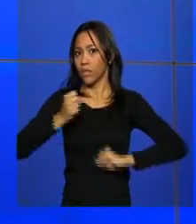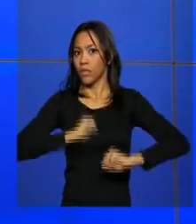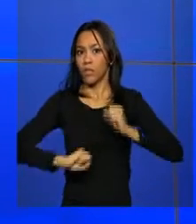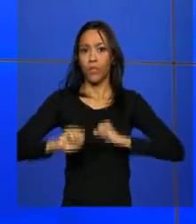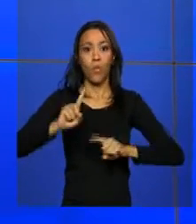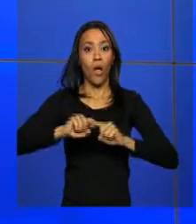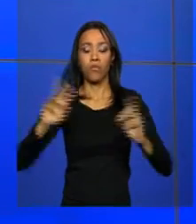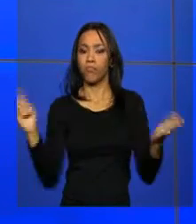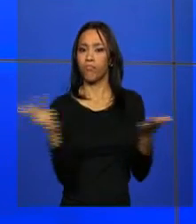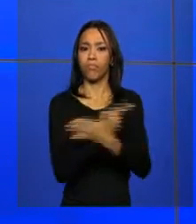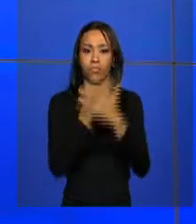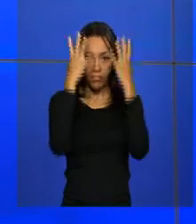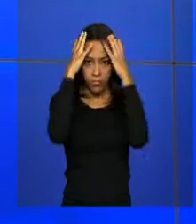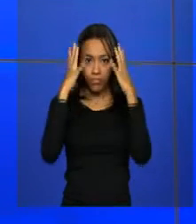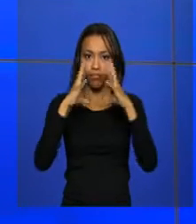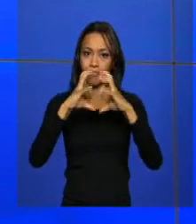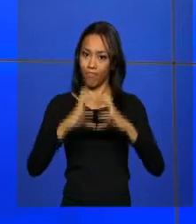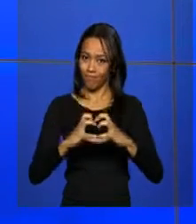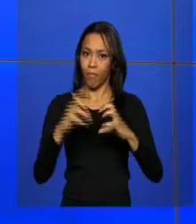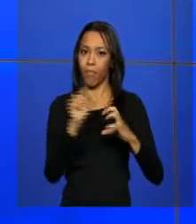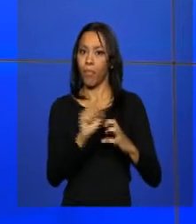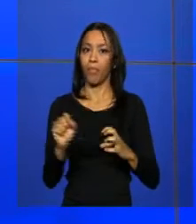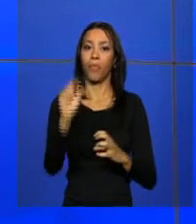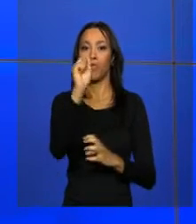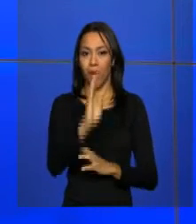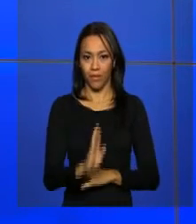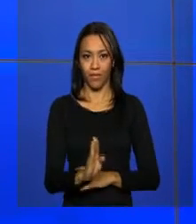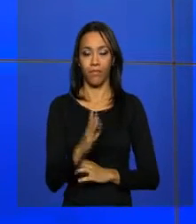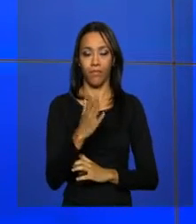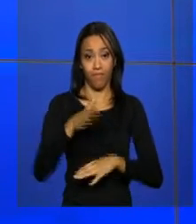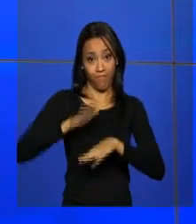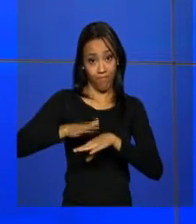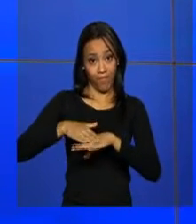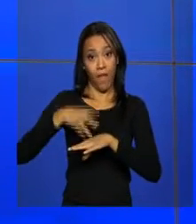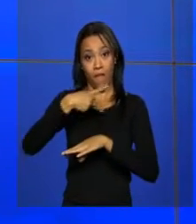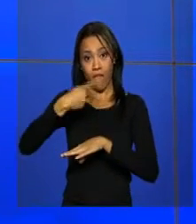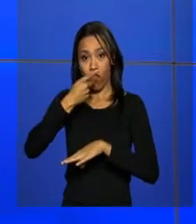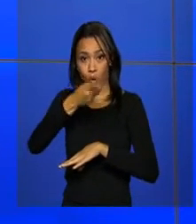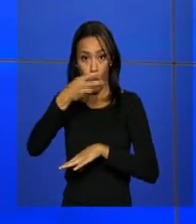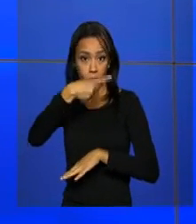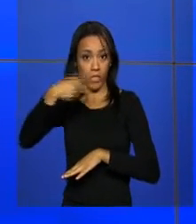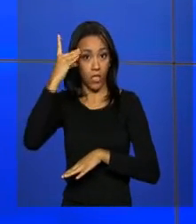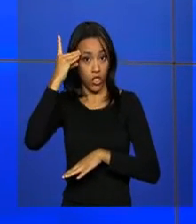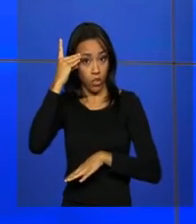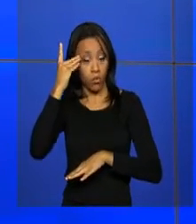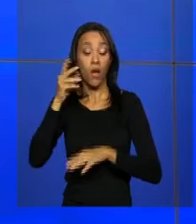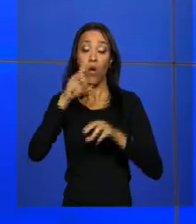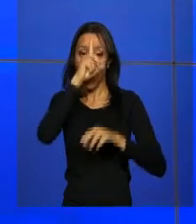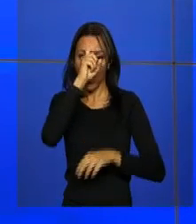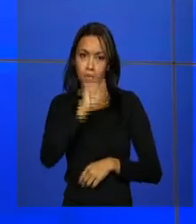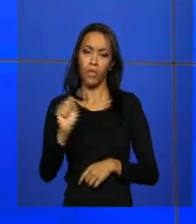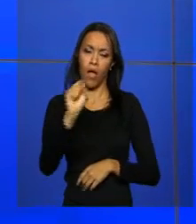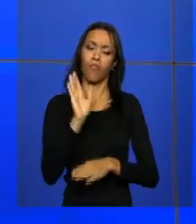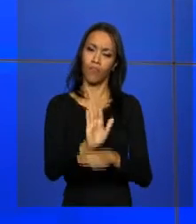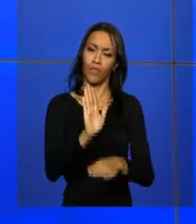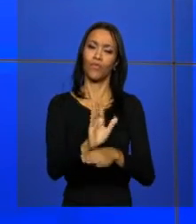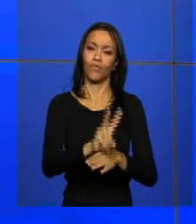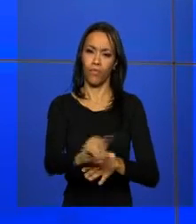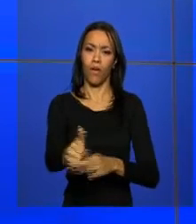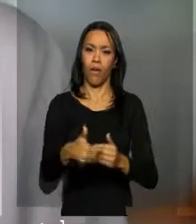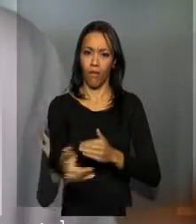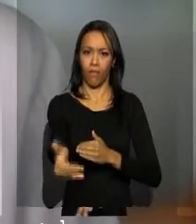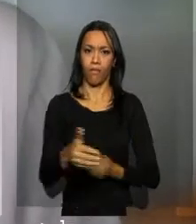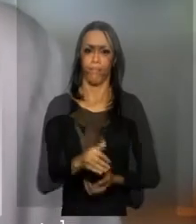conta dos casos de microcefalia em todo o país. Segundo ela, a rede de saúde pública está mobilizada para cuidar das crianças afetadas.